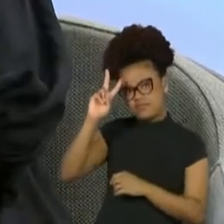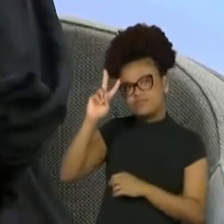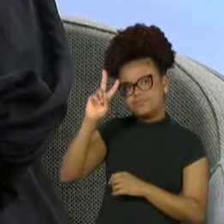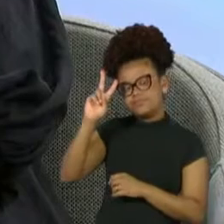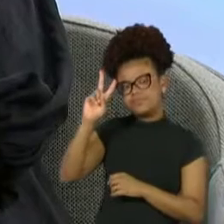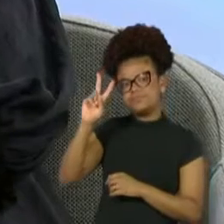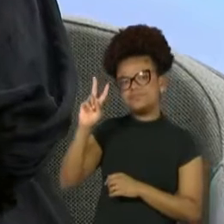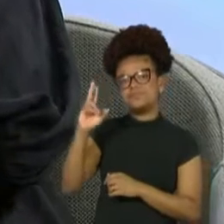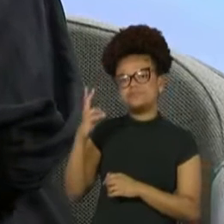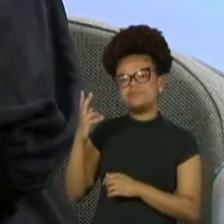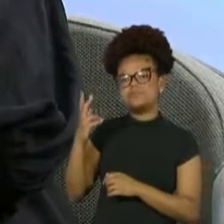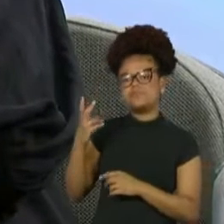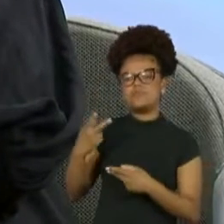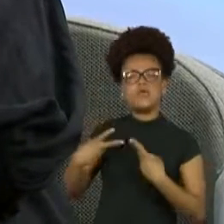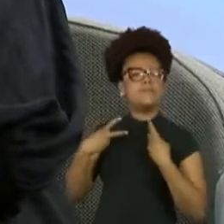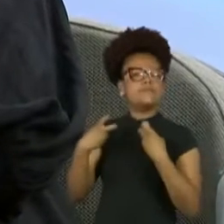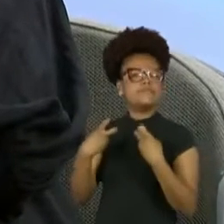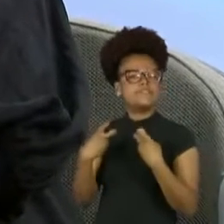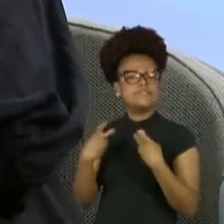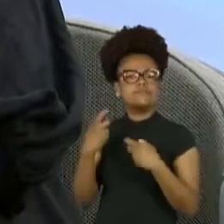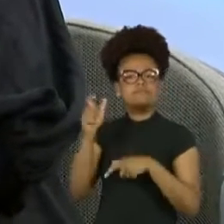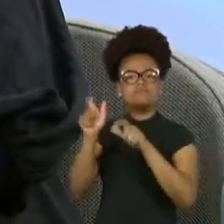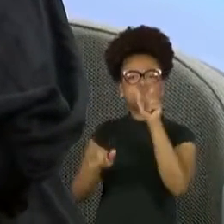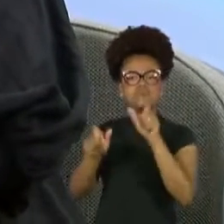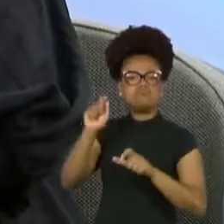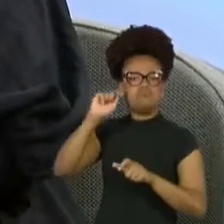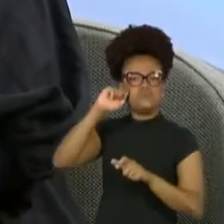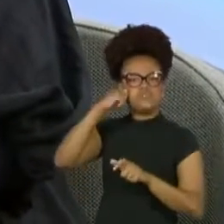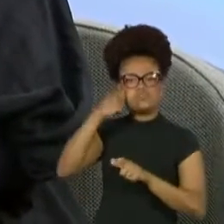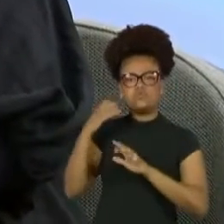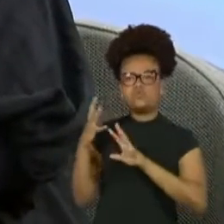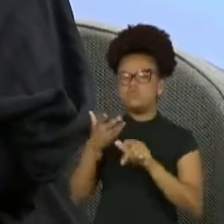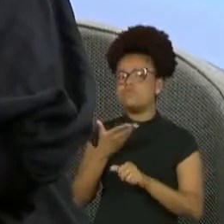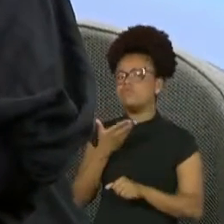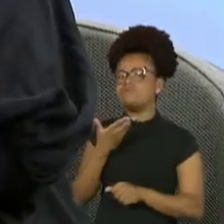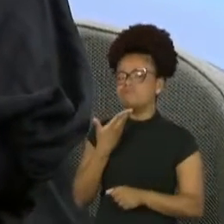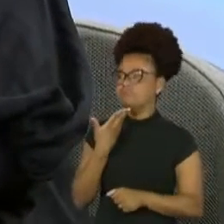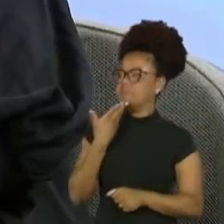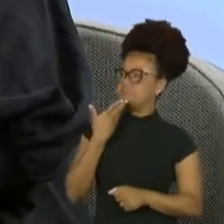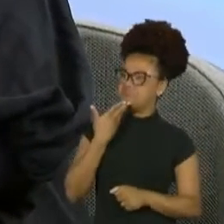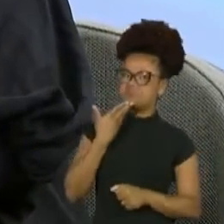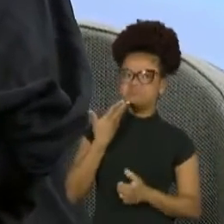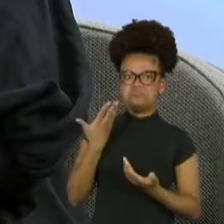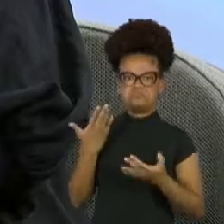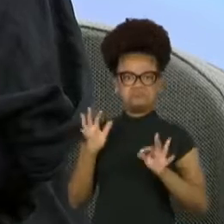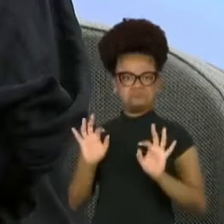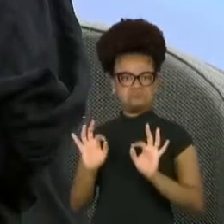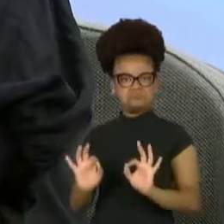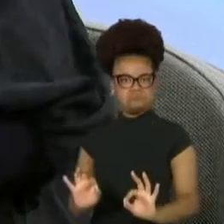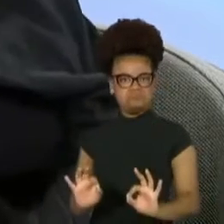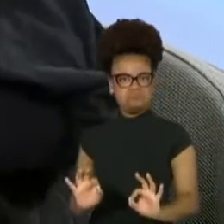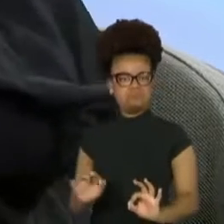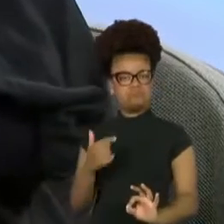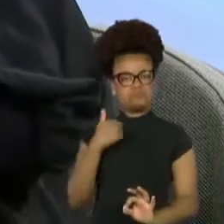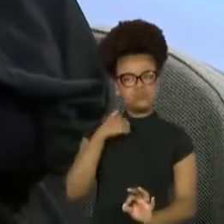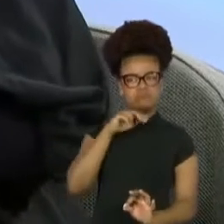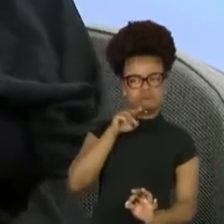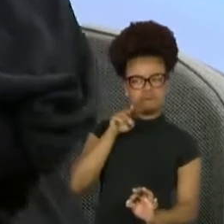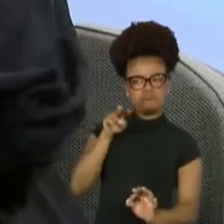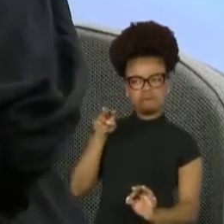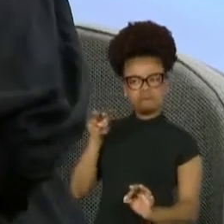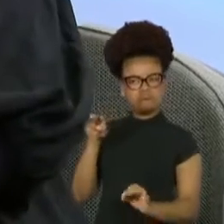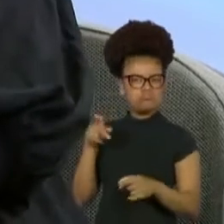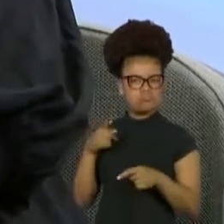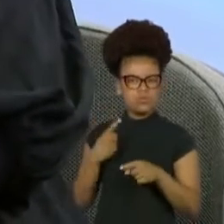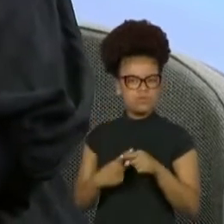percebi que os negros andavam de cabeça erguida. E eu comecei a me perguntar, meu Deus, por que lá no Brasil a gente anda